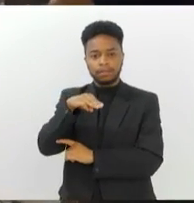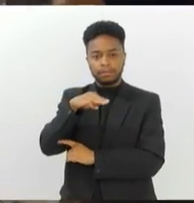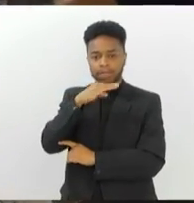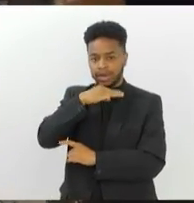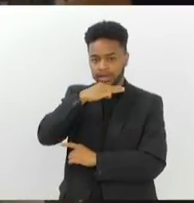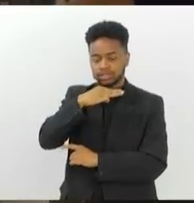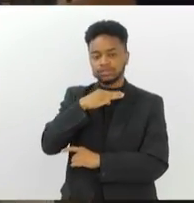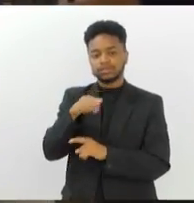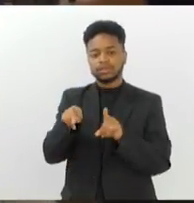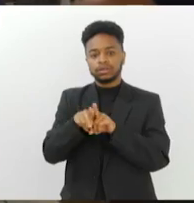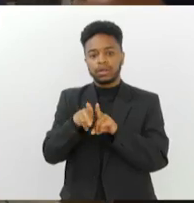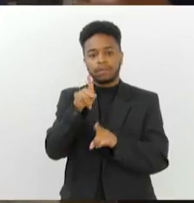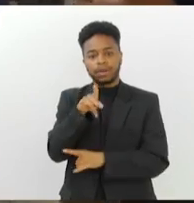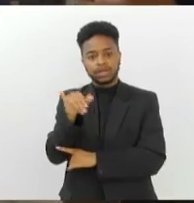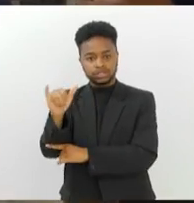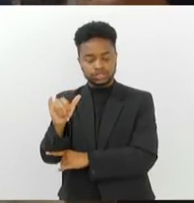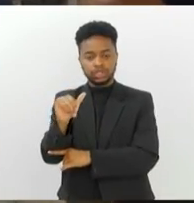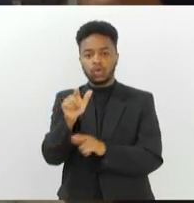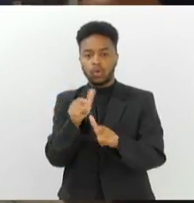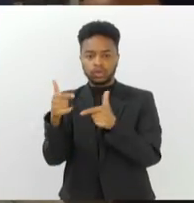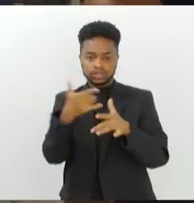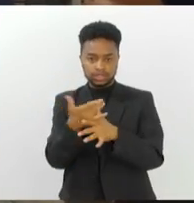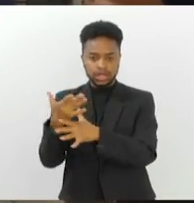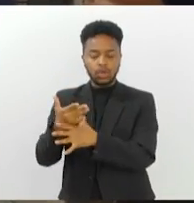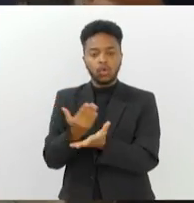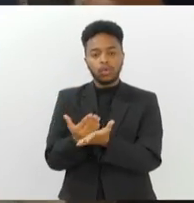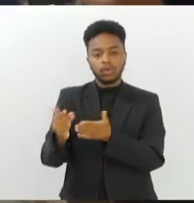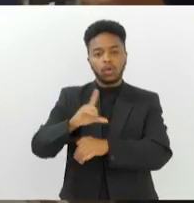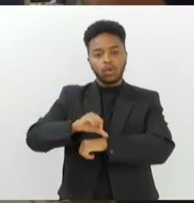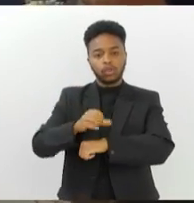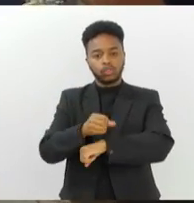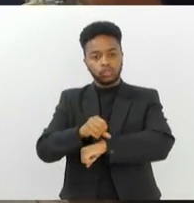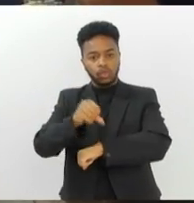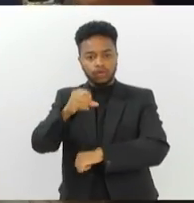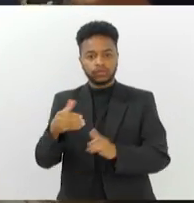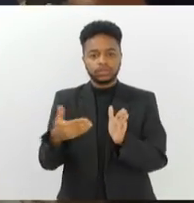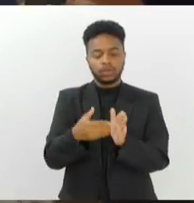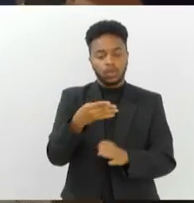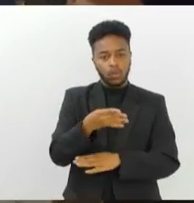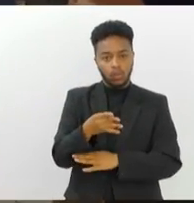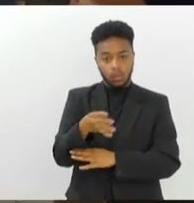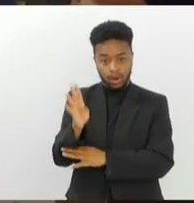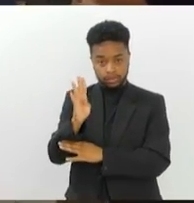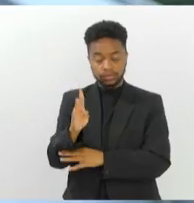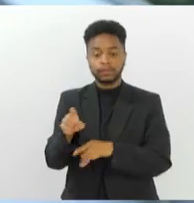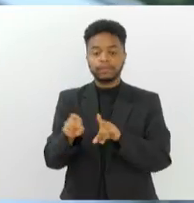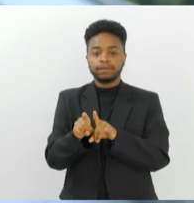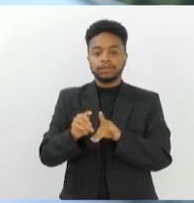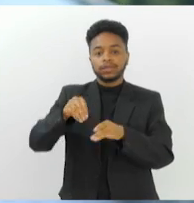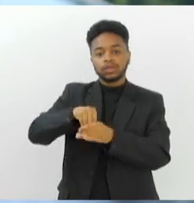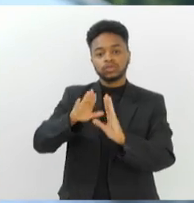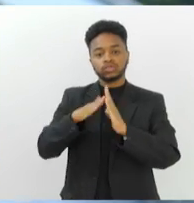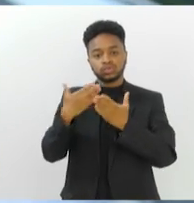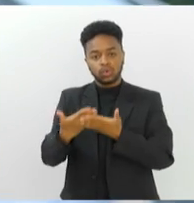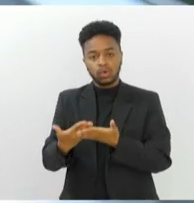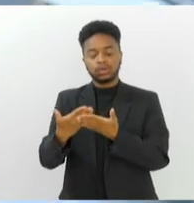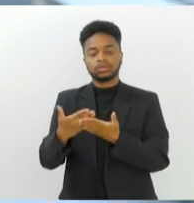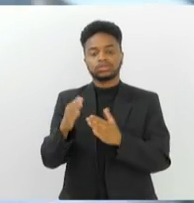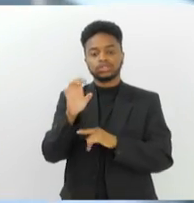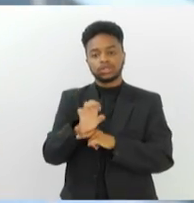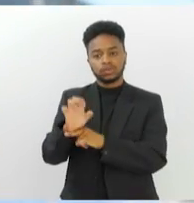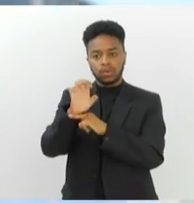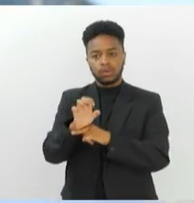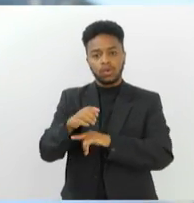serviços serão realizados das 9 da manhã às 4 da tarde, no Colégio Estadual Dr. Arthur Vargas, na Rua Coronel Carvalho,